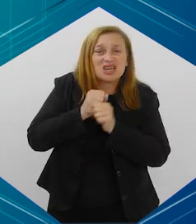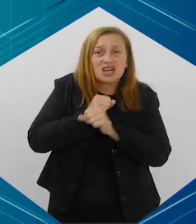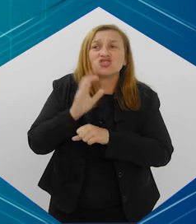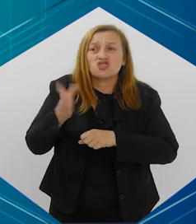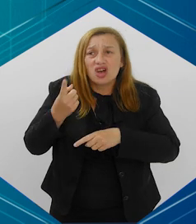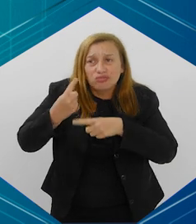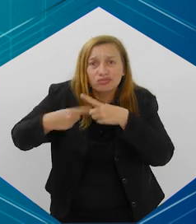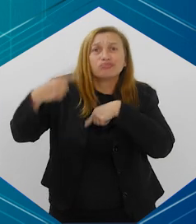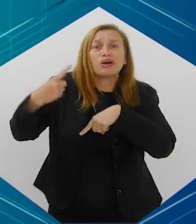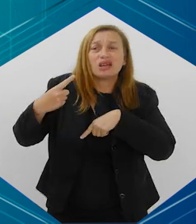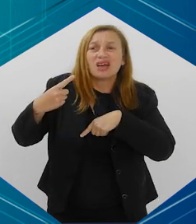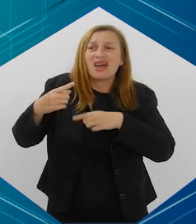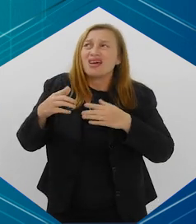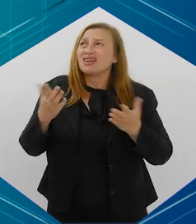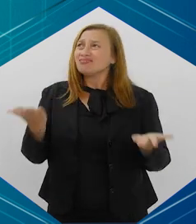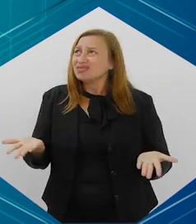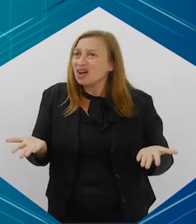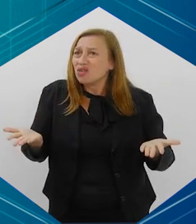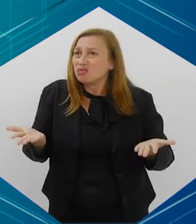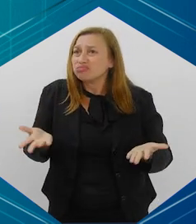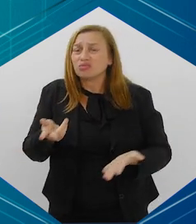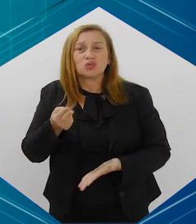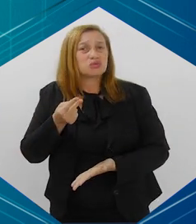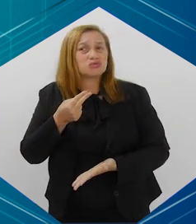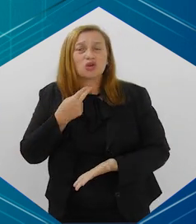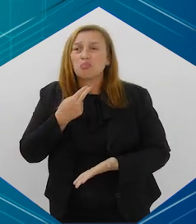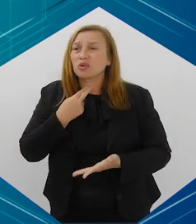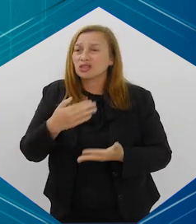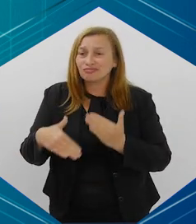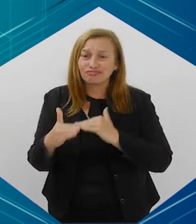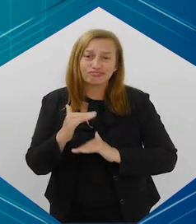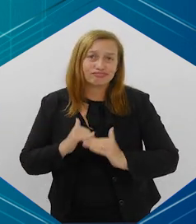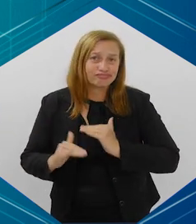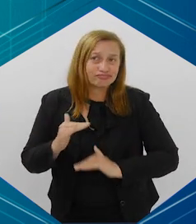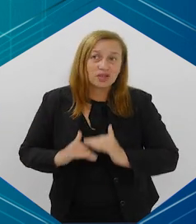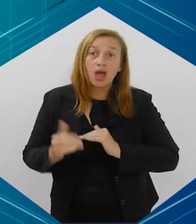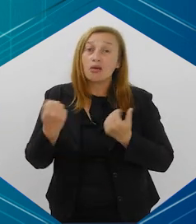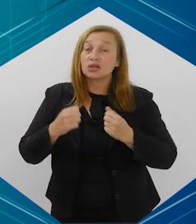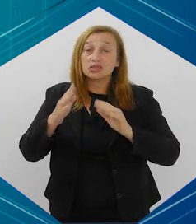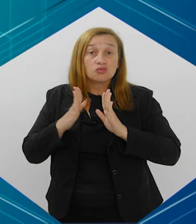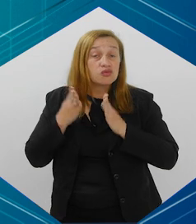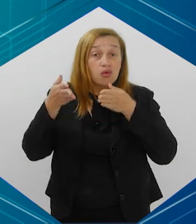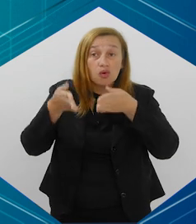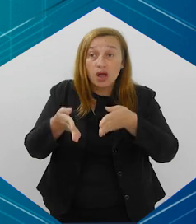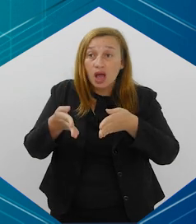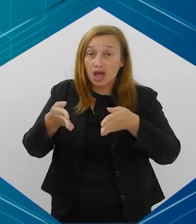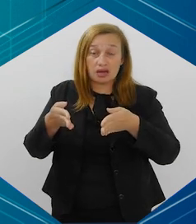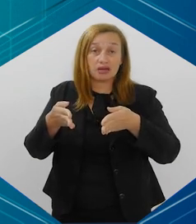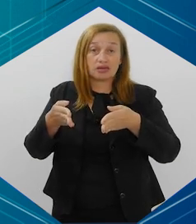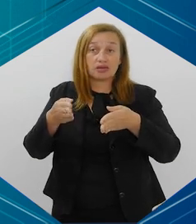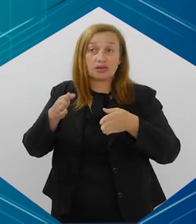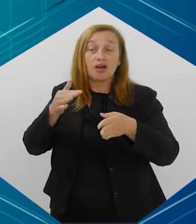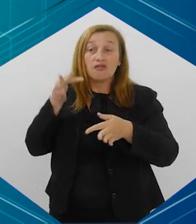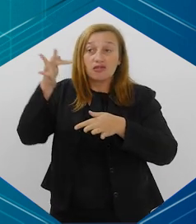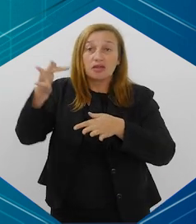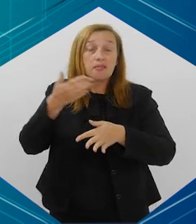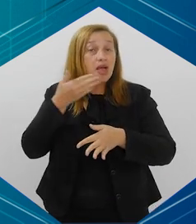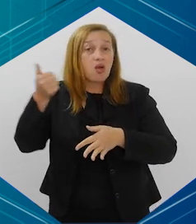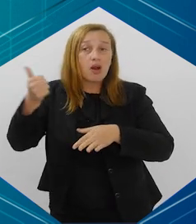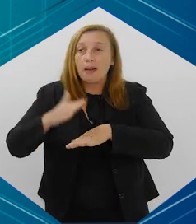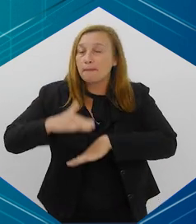anos, nós já superamos, não é? Então, isso é algo que a gente não deve andar para trás. Isso a gente deve olhar para frente e cada vez